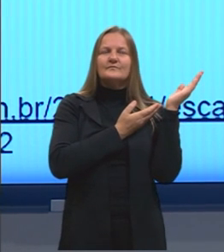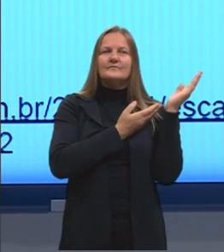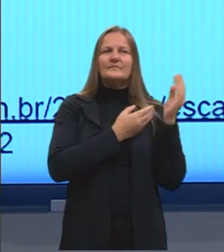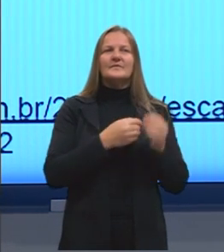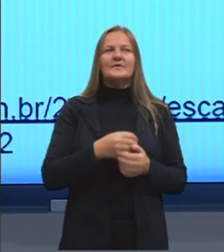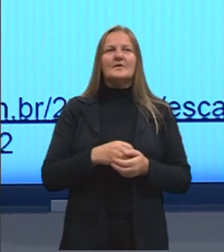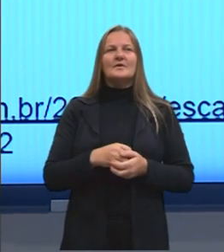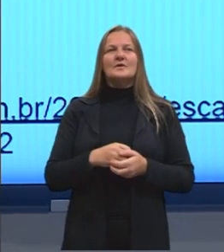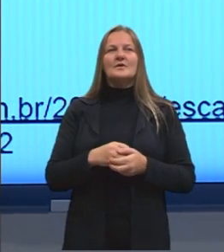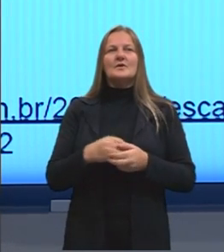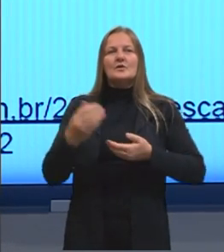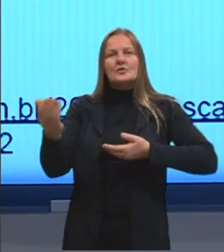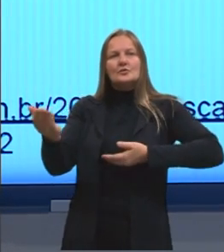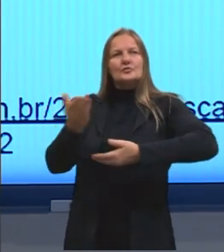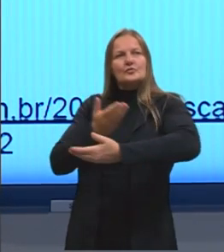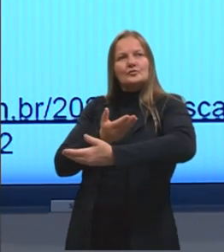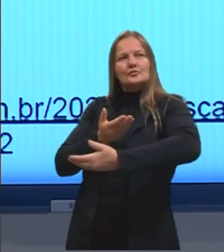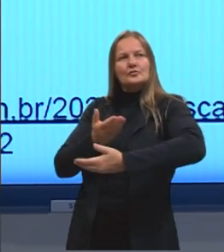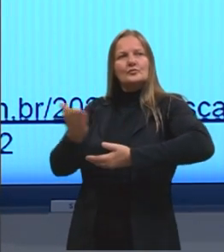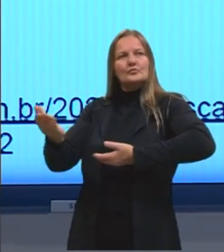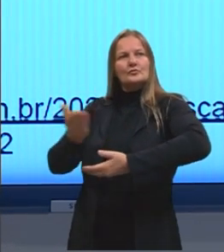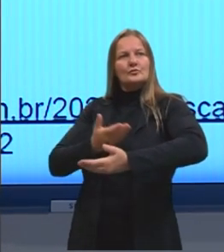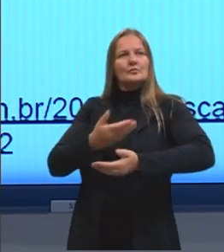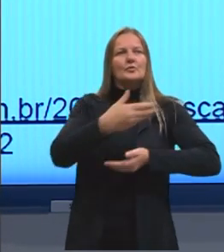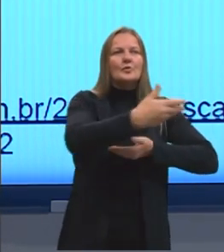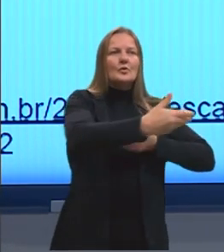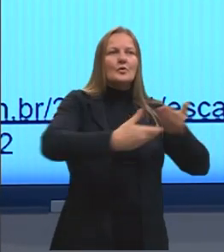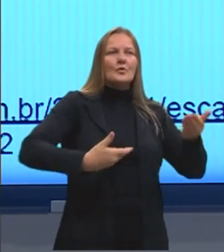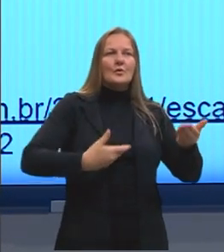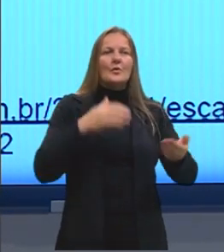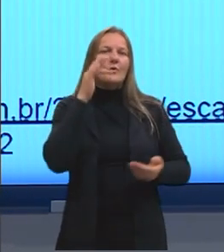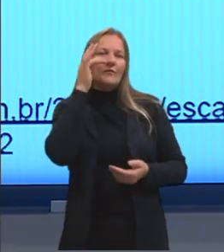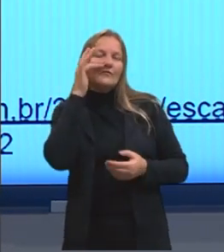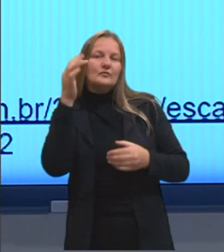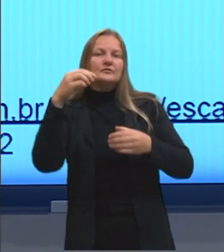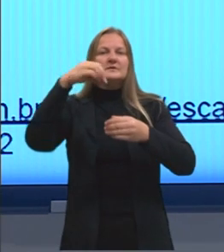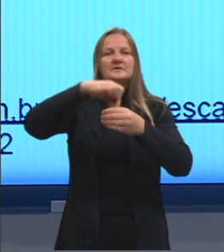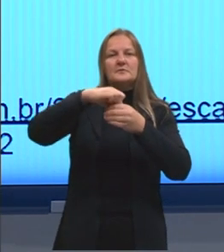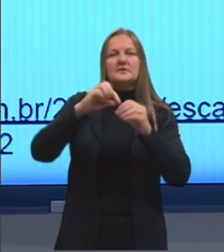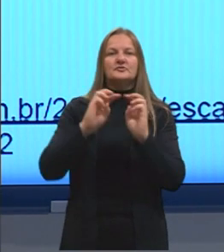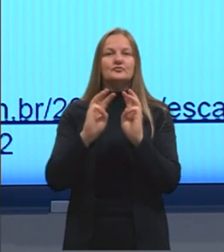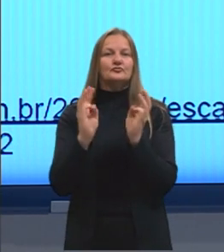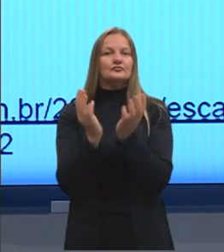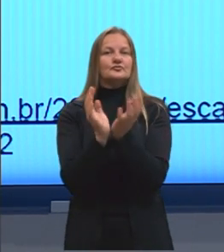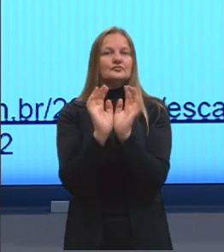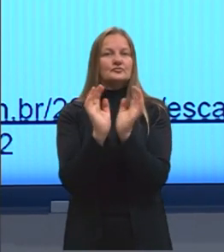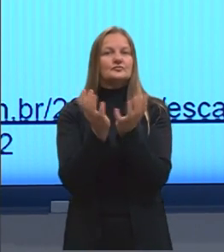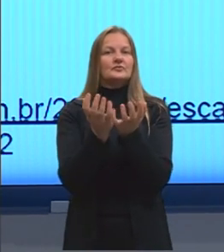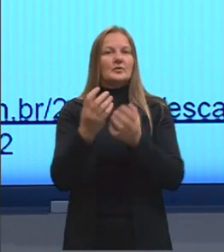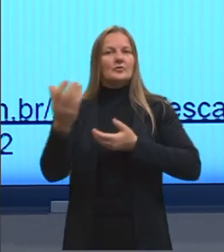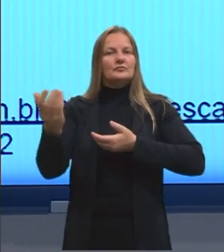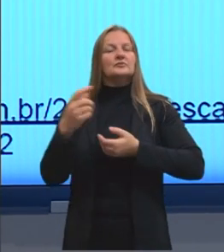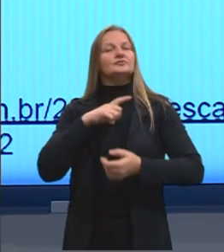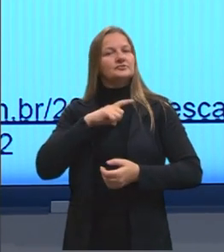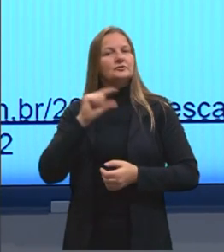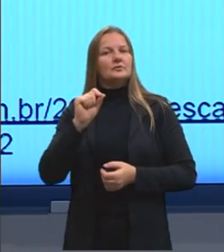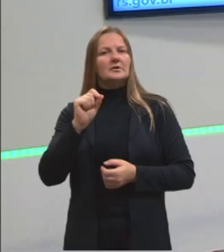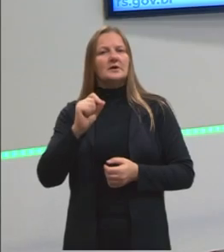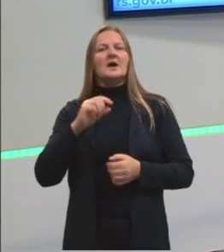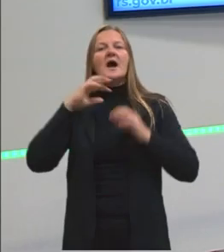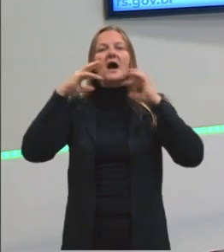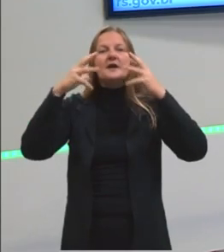troca de sementes, de frutos ou também verduras, o que eles tinham naquela época, e também os